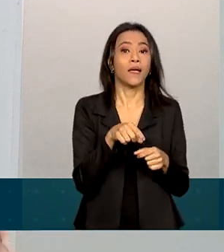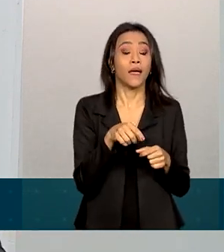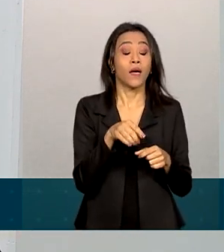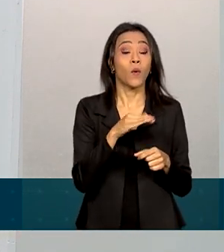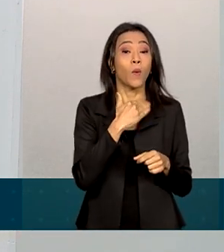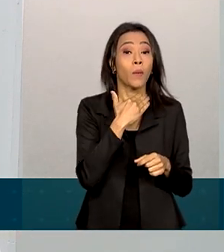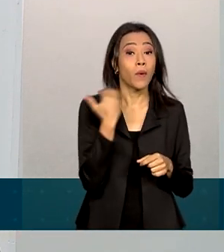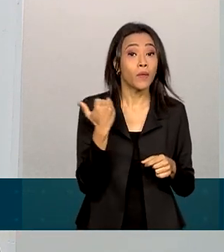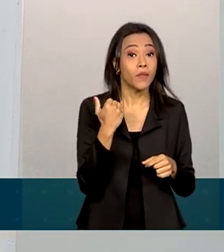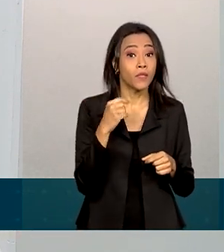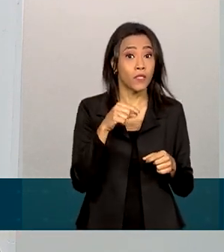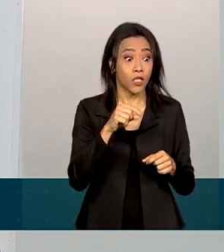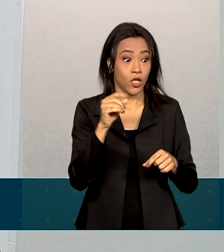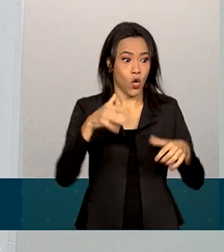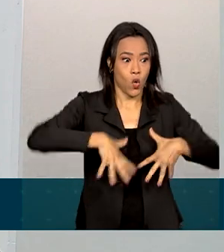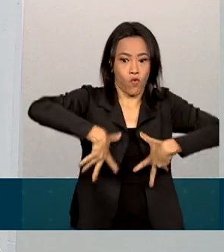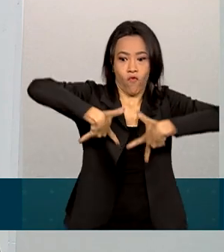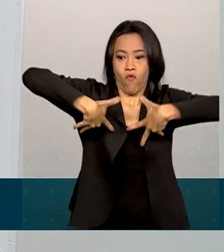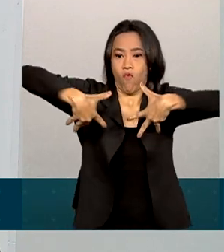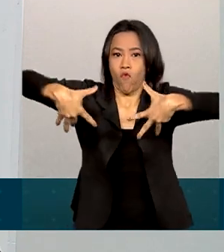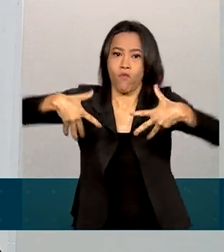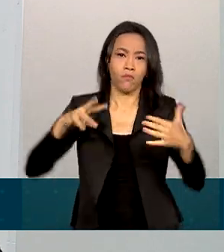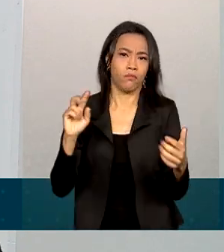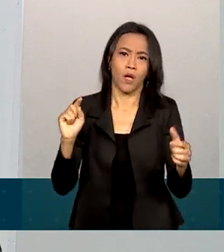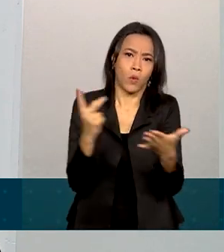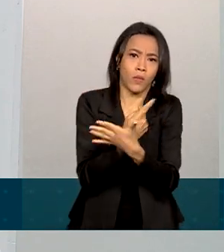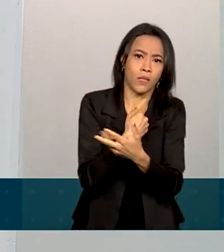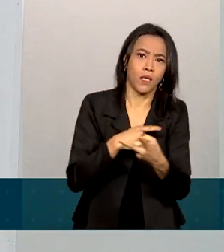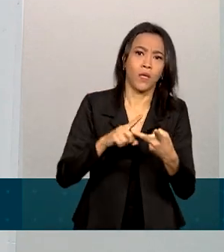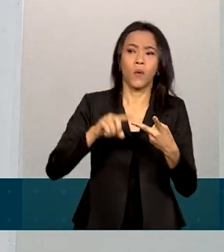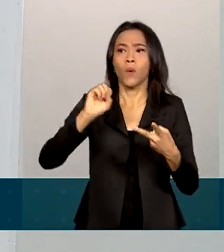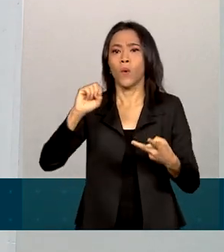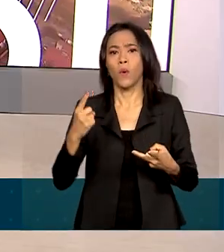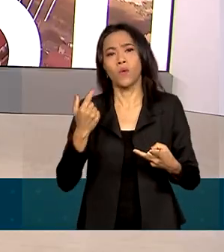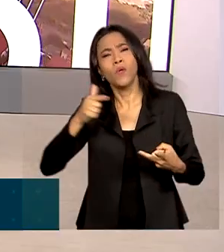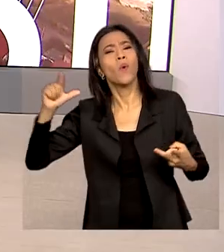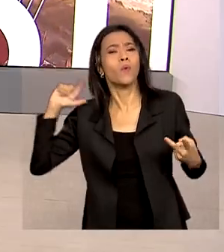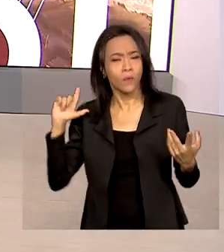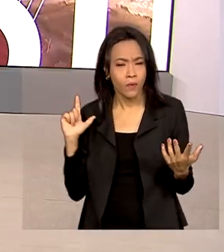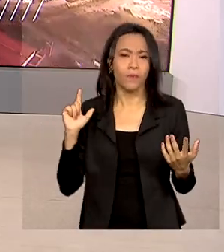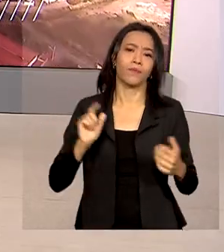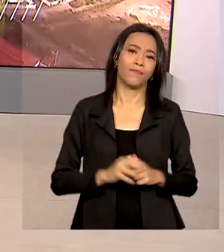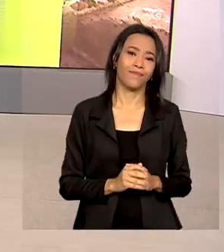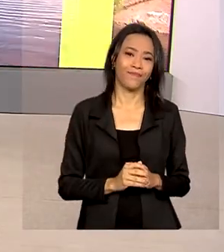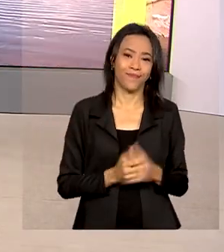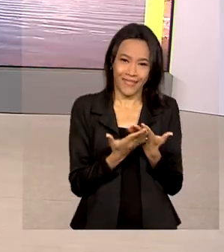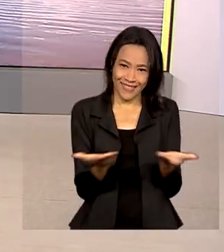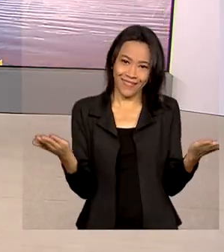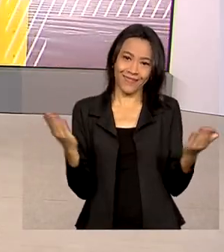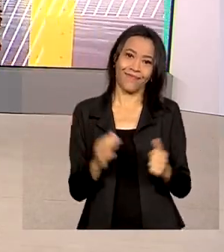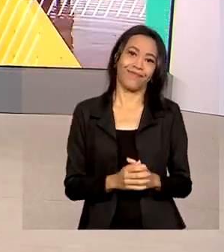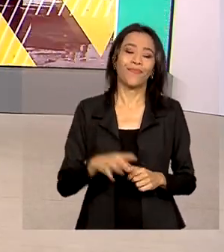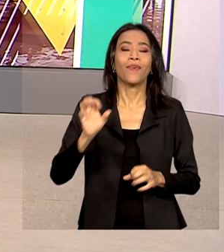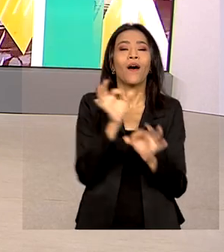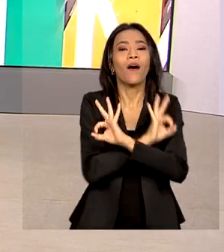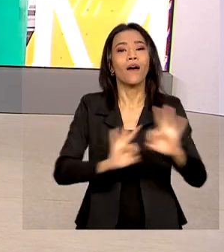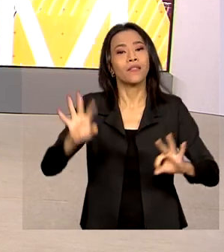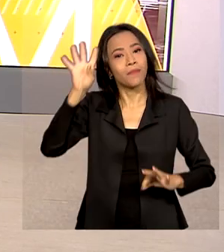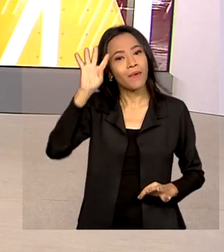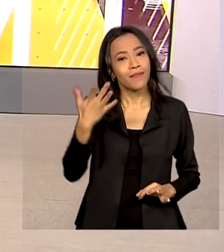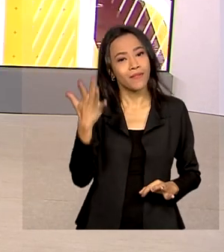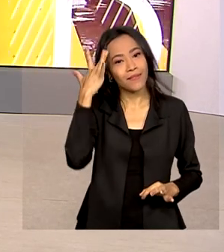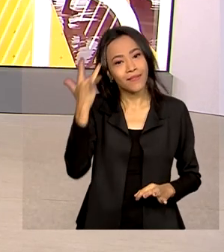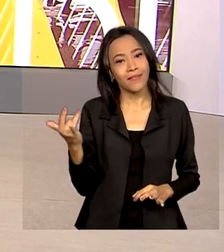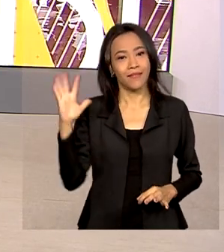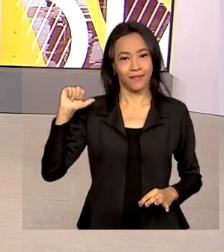morte ocorrida no filme de terror ou no filme, por exemplo, do Tarantino. É isso, uma ótima quarta-feira para você, até